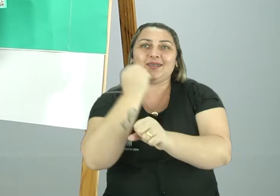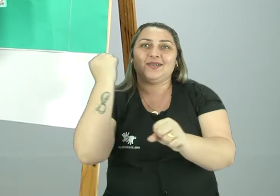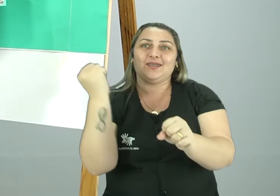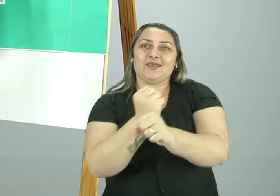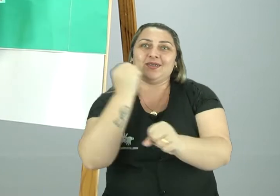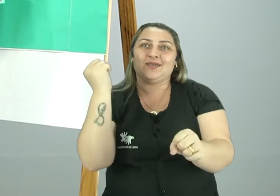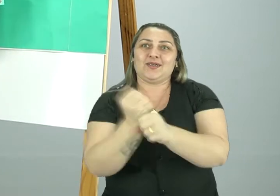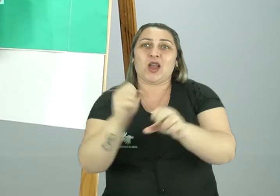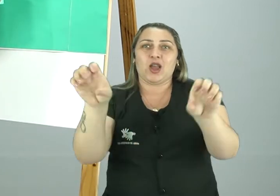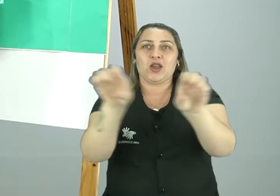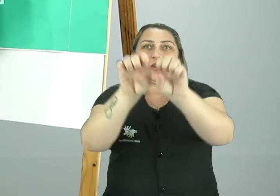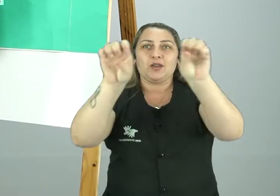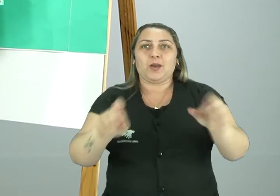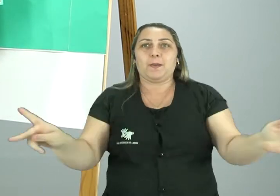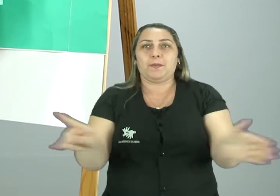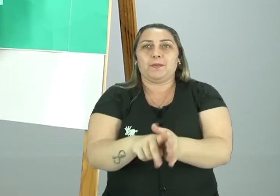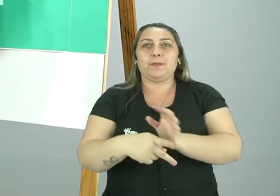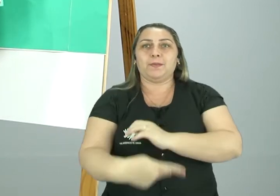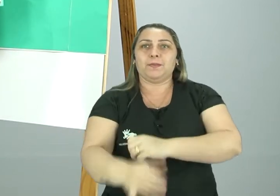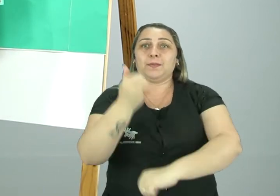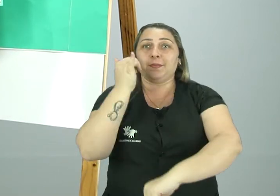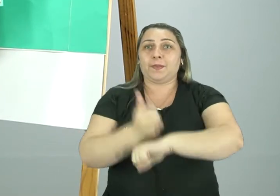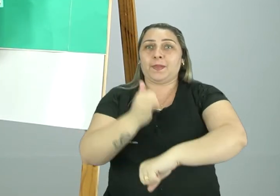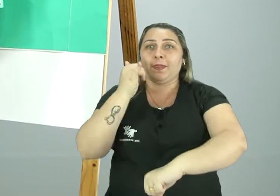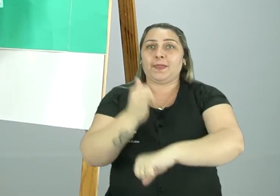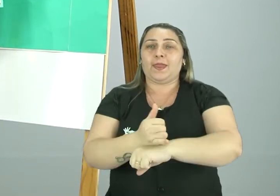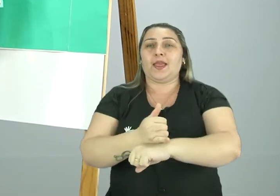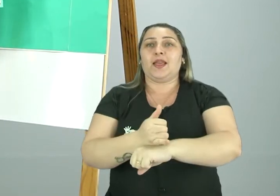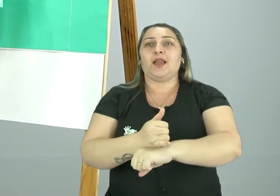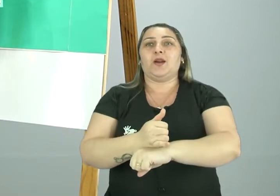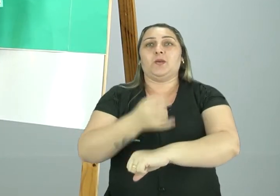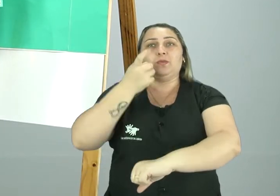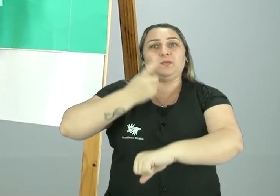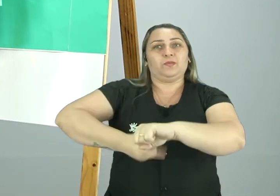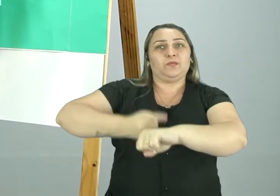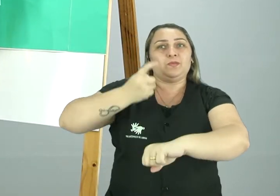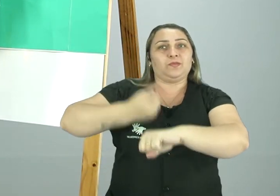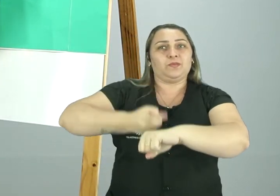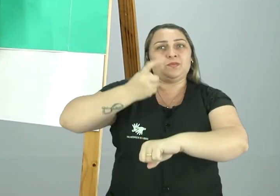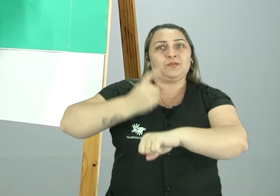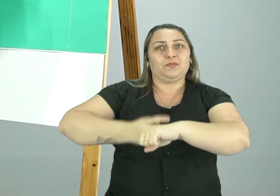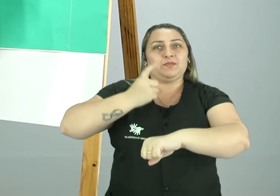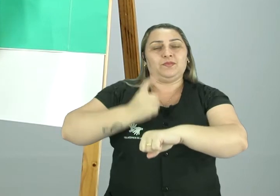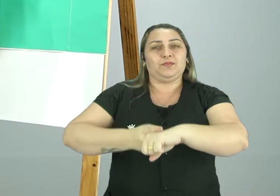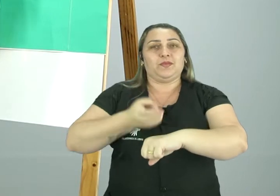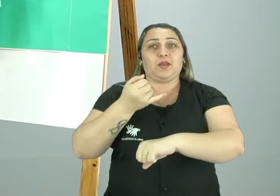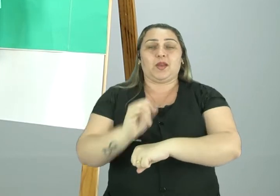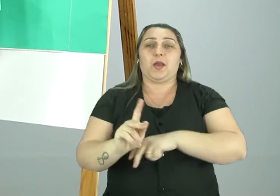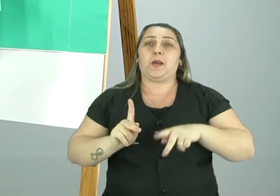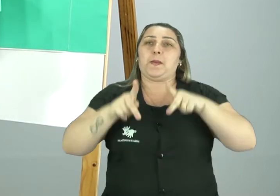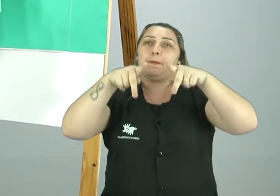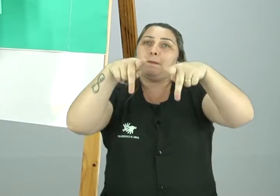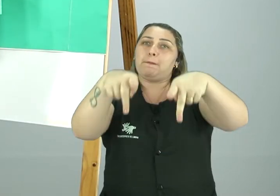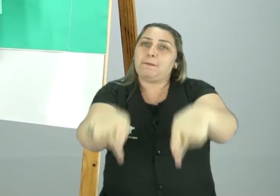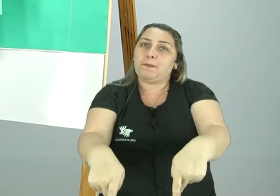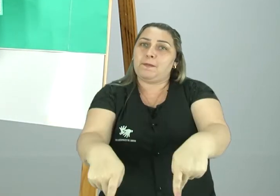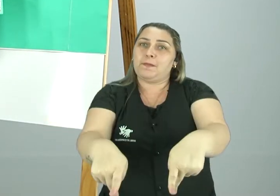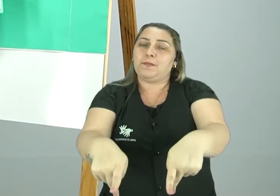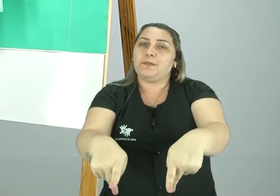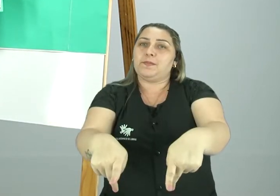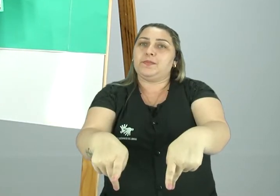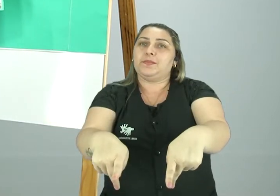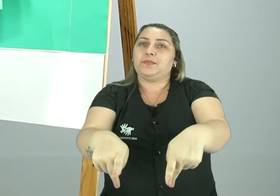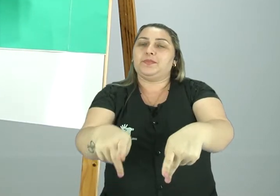mesmo de metálica ou de alvenaria. Não é mesmo, é como se fosse uma ponte improvisada,